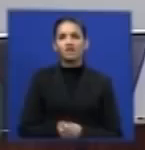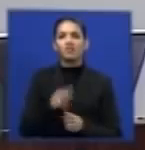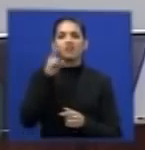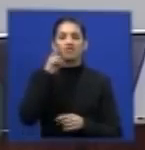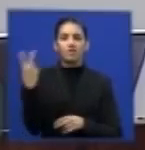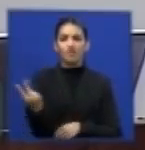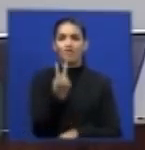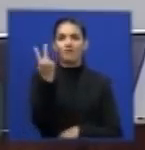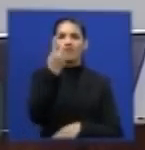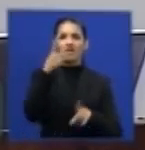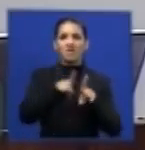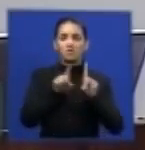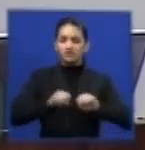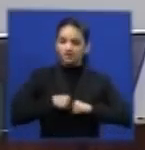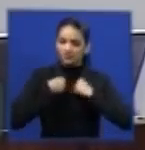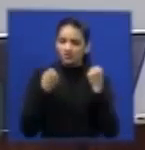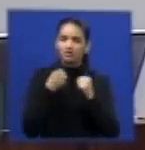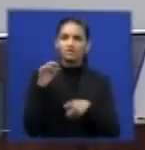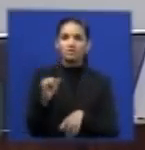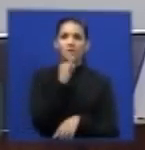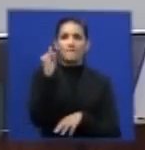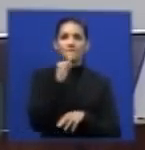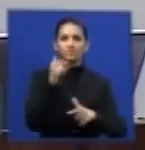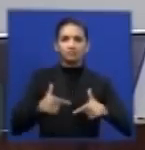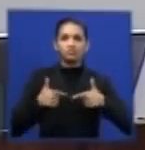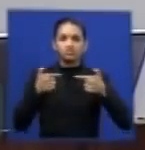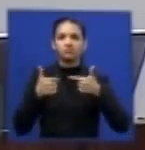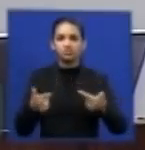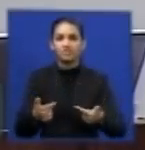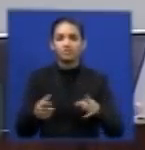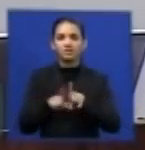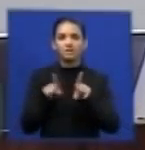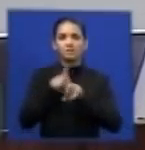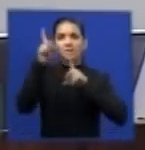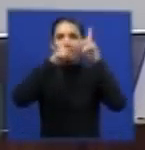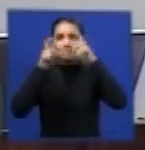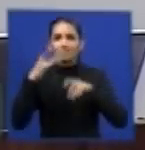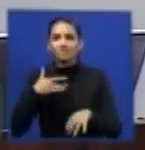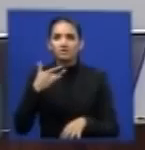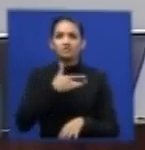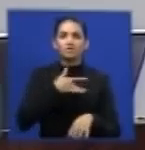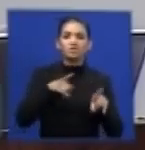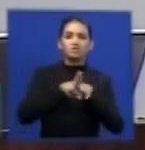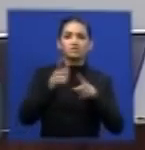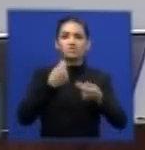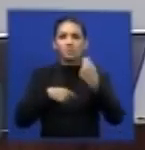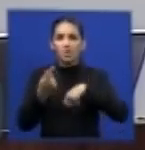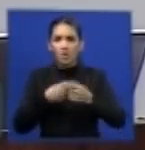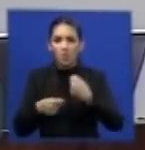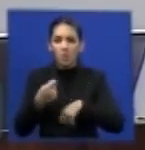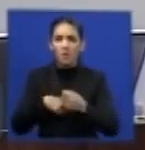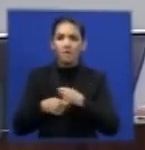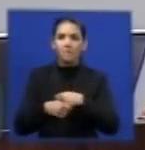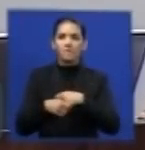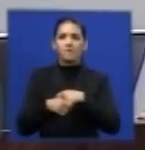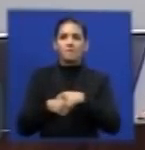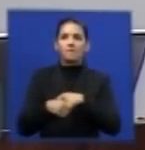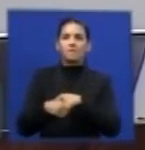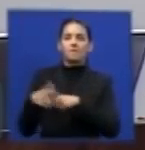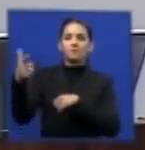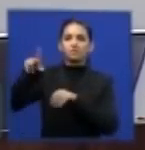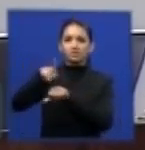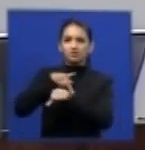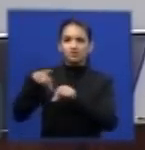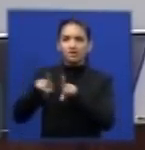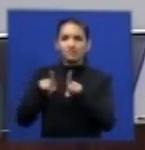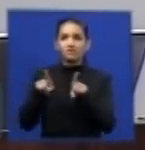significativo na luta contra na questão da saúde na questão do comércio exterior na questão até o próprio ministério do